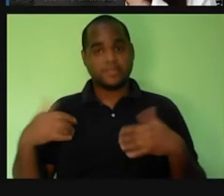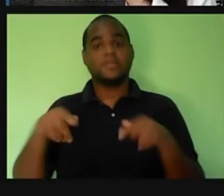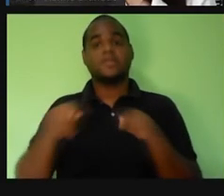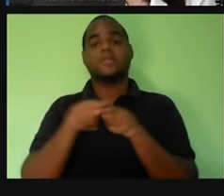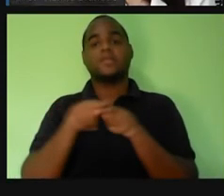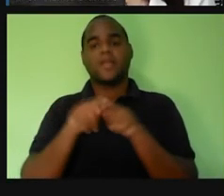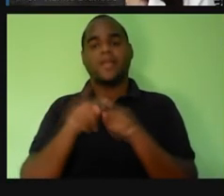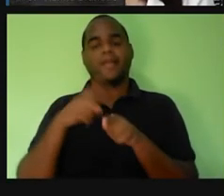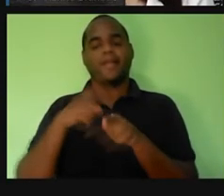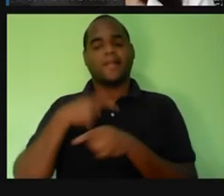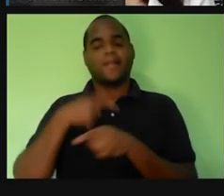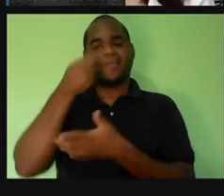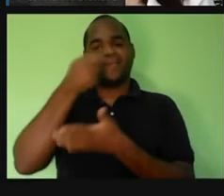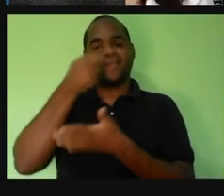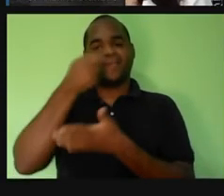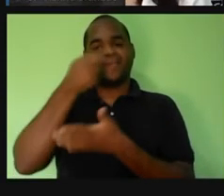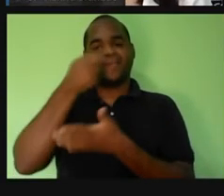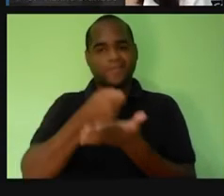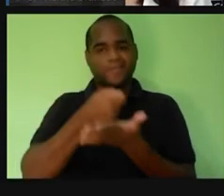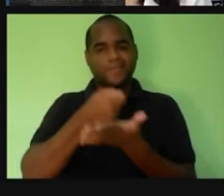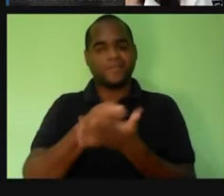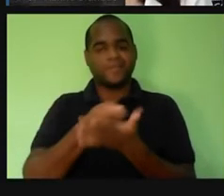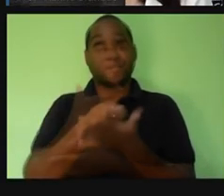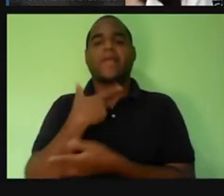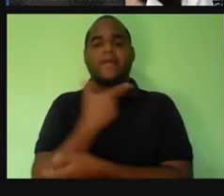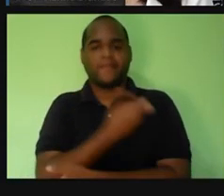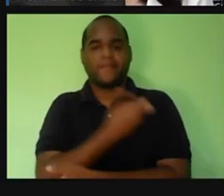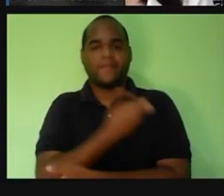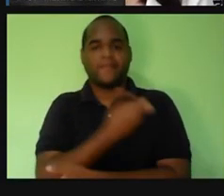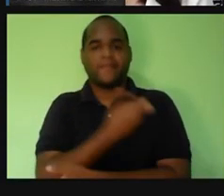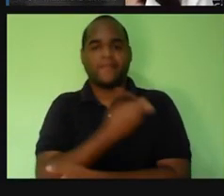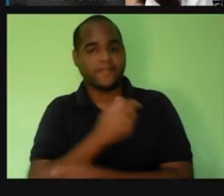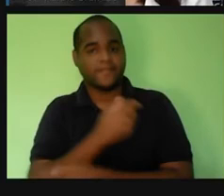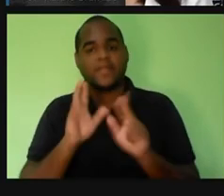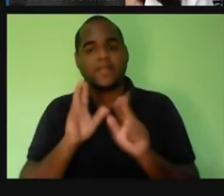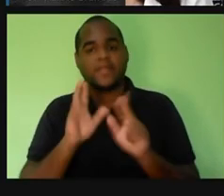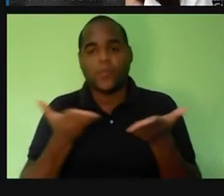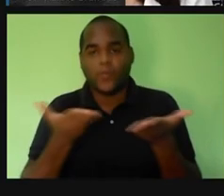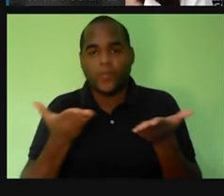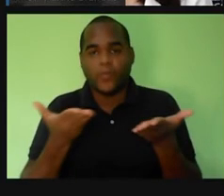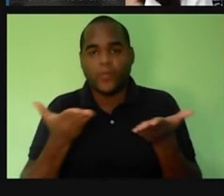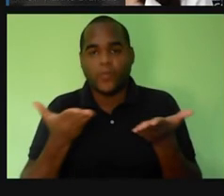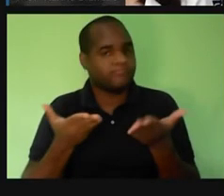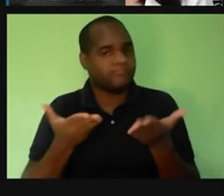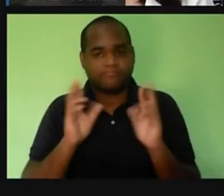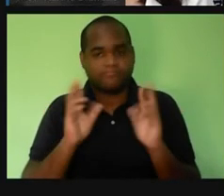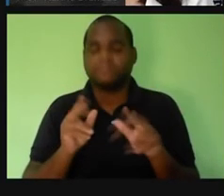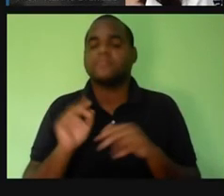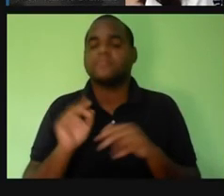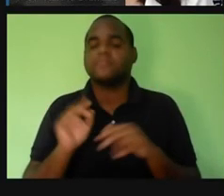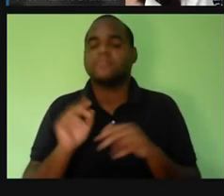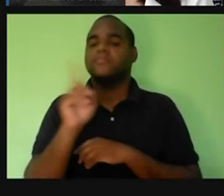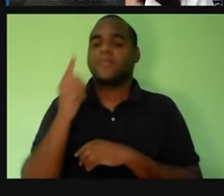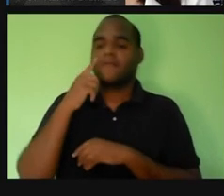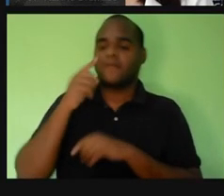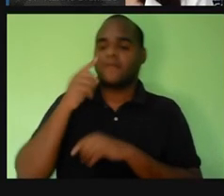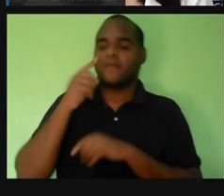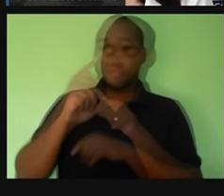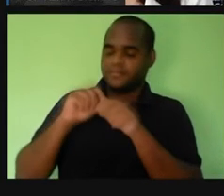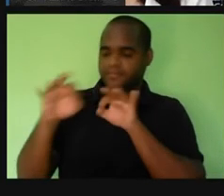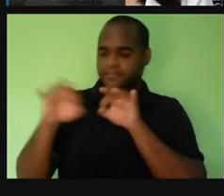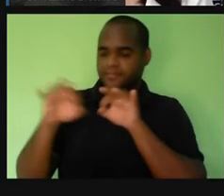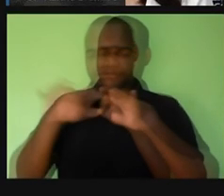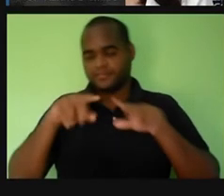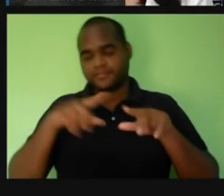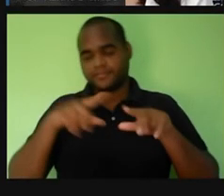já que ela era obrigatória, né? O que é diferente da nossa realidade atual, fizeram com que houvesse uma grande